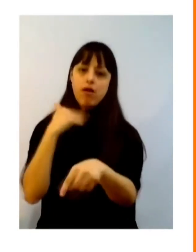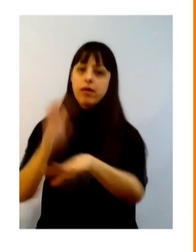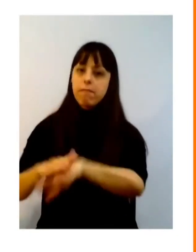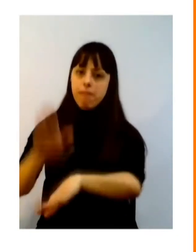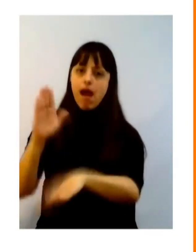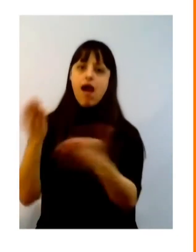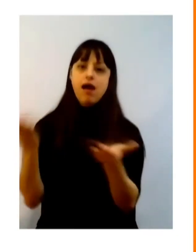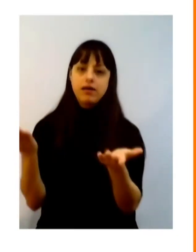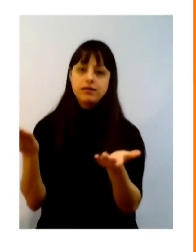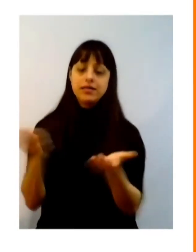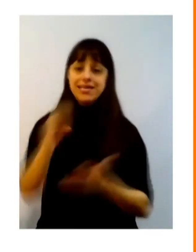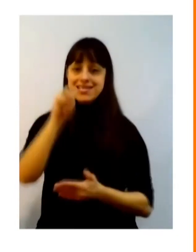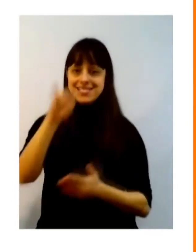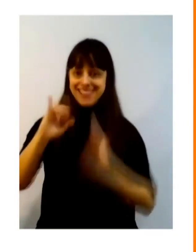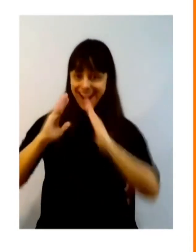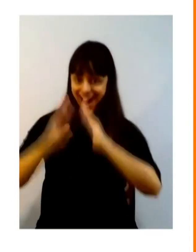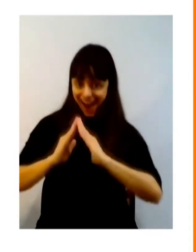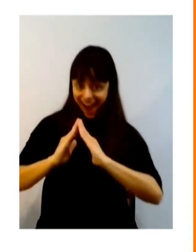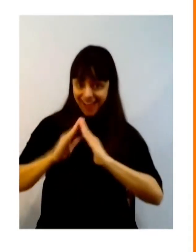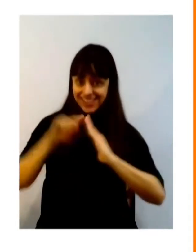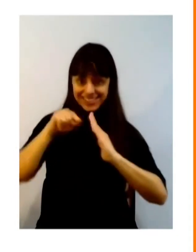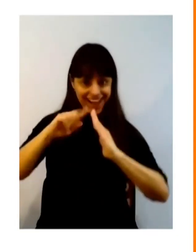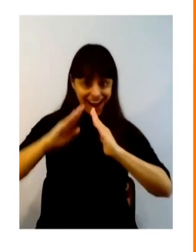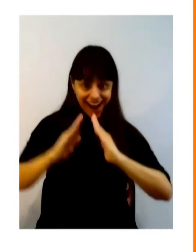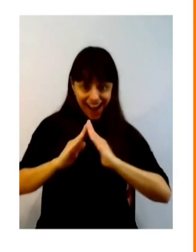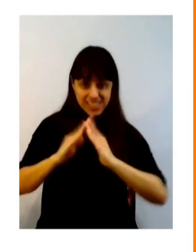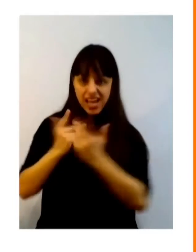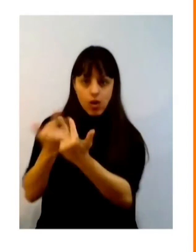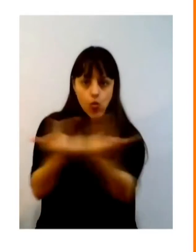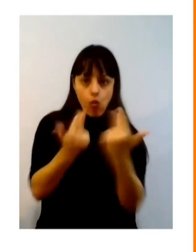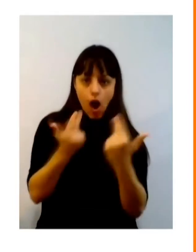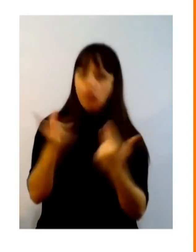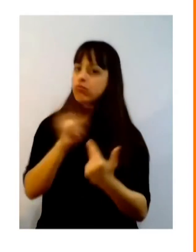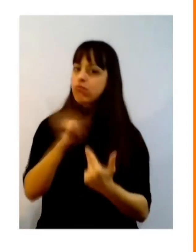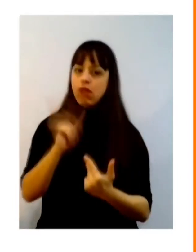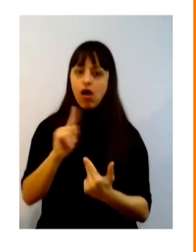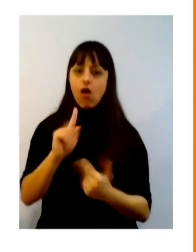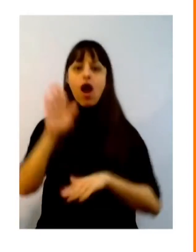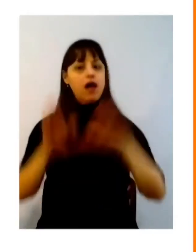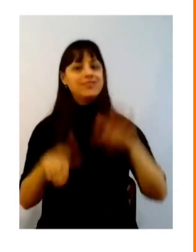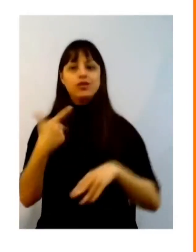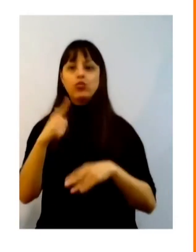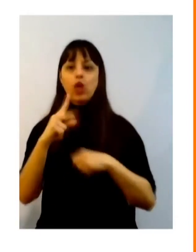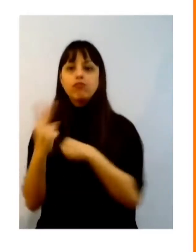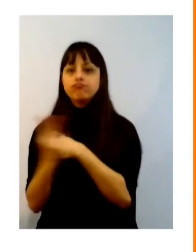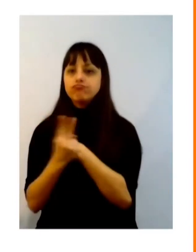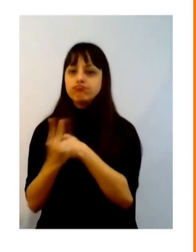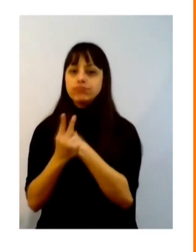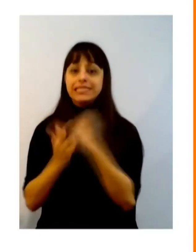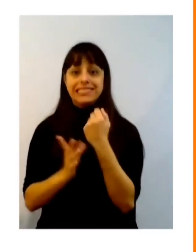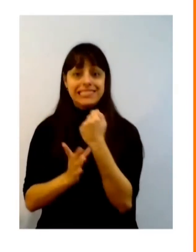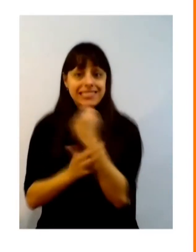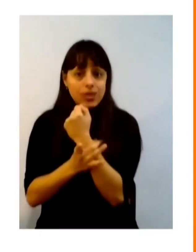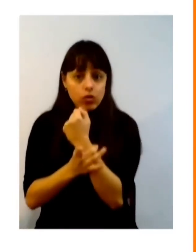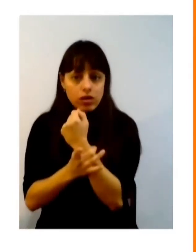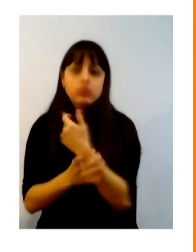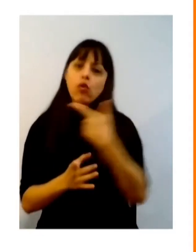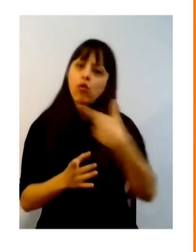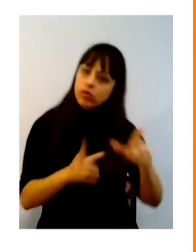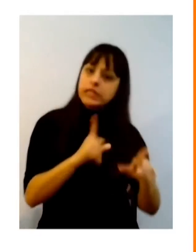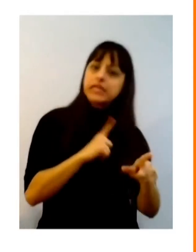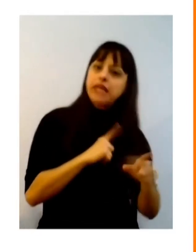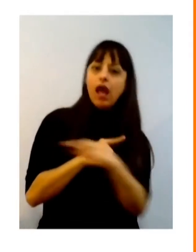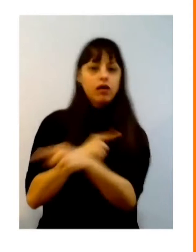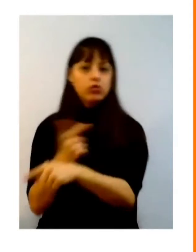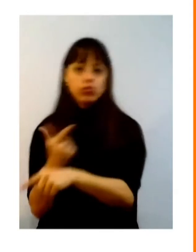fica em casa, mas a casa não significa a mesma coisa para todos. Então, esse é o espaço seguro de proteção